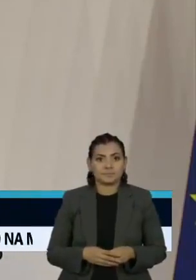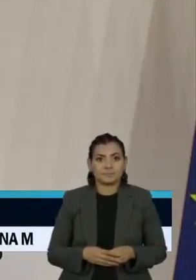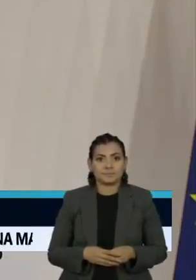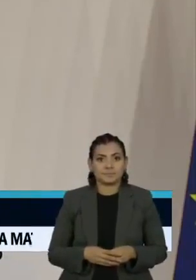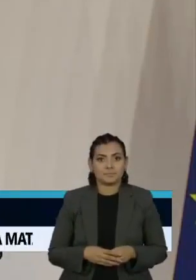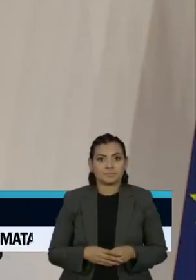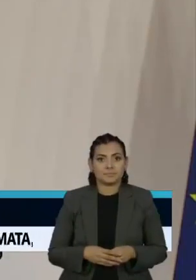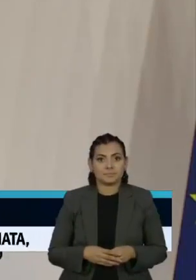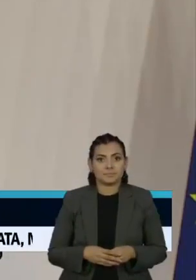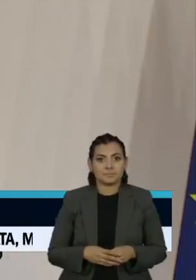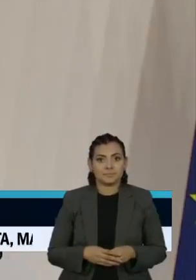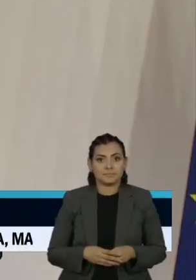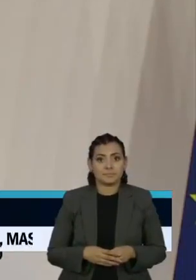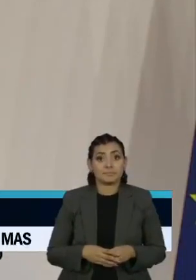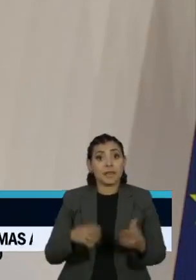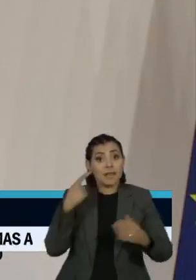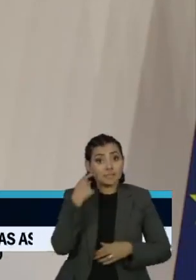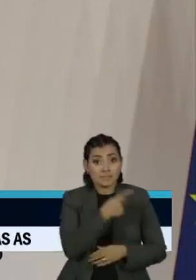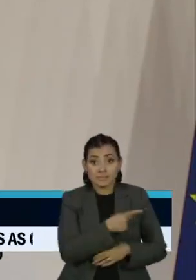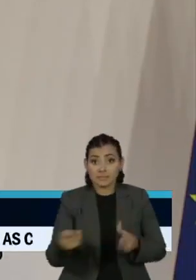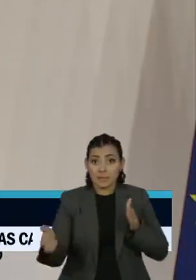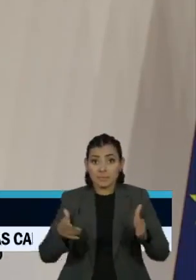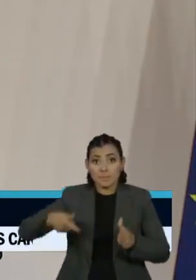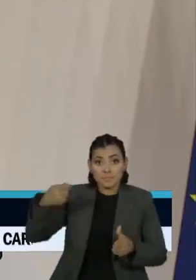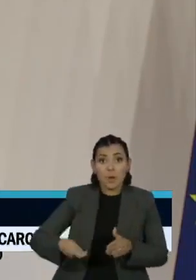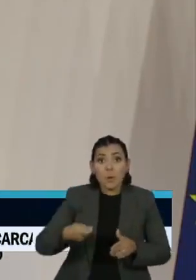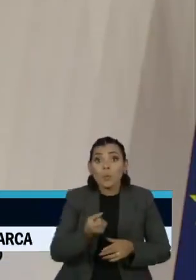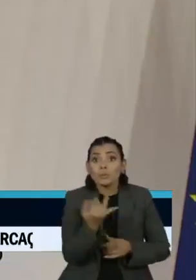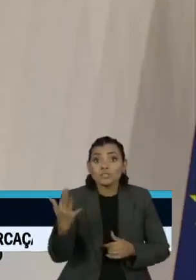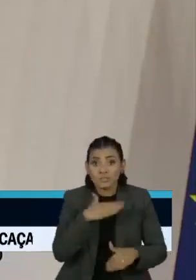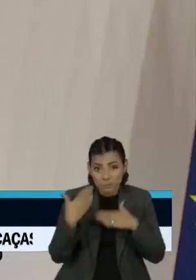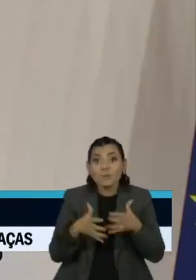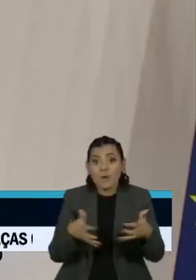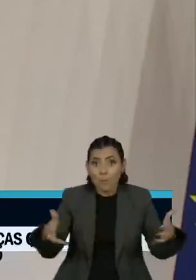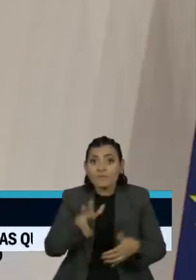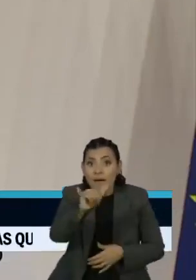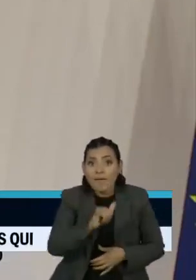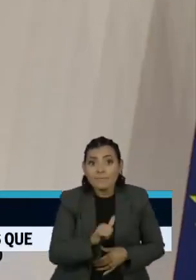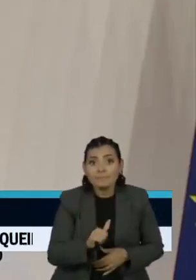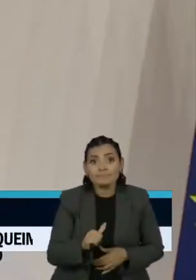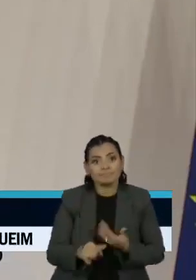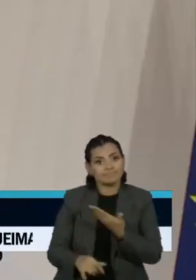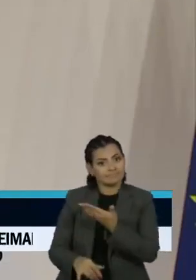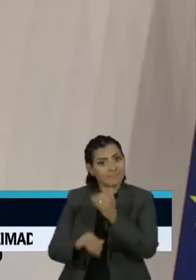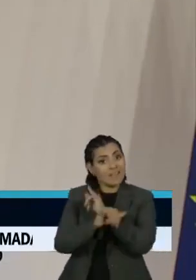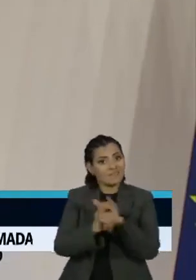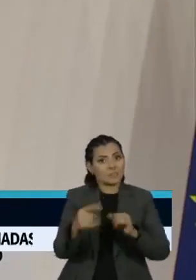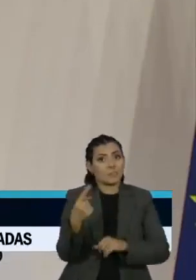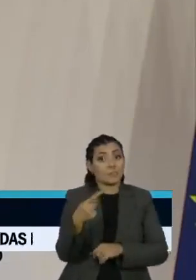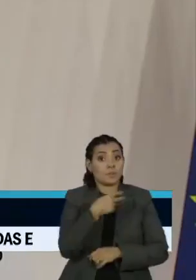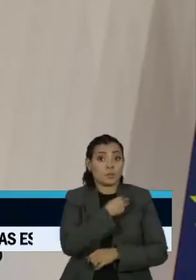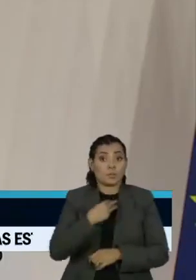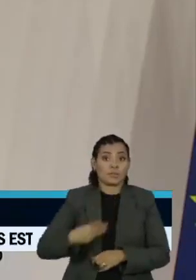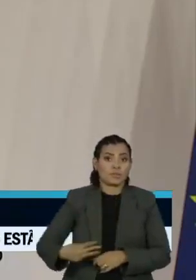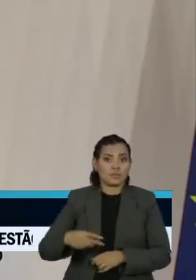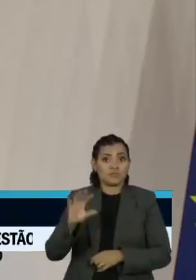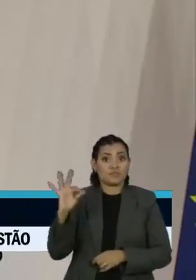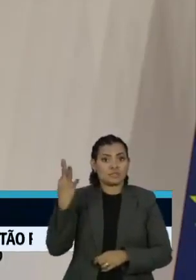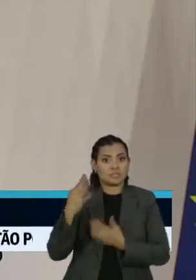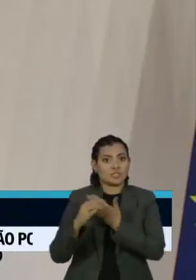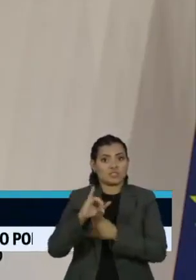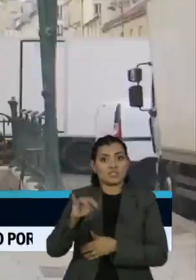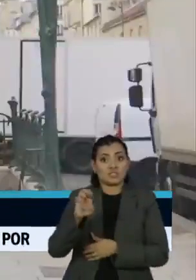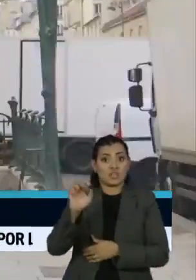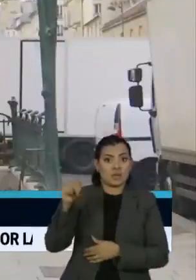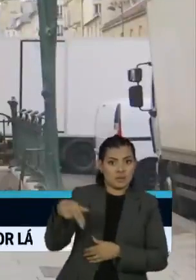As próximas semanas serão duras e o número de mortos vai aumentar. Foi o aviso do primeiro-ministro francês, Jean